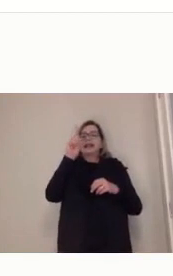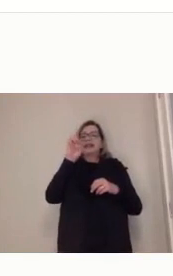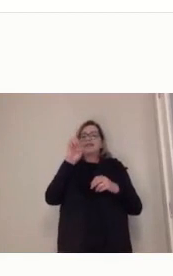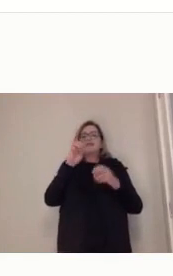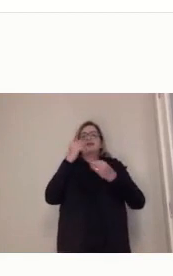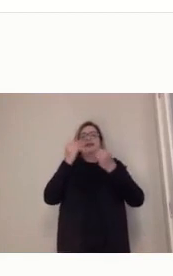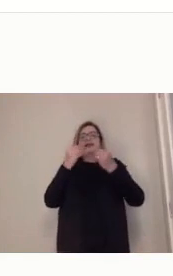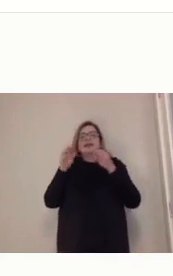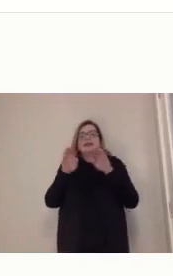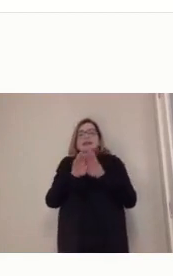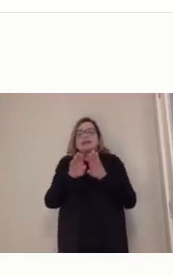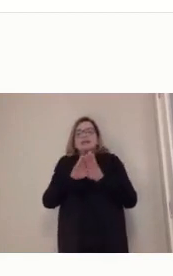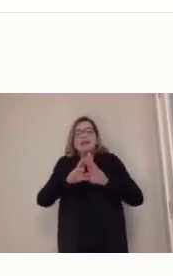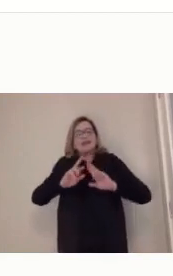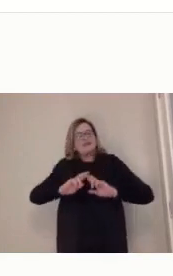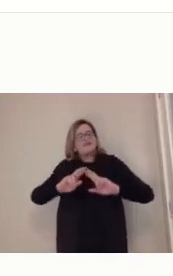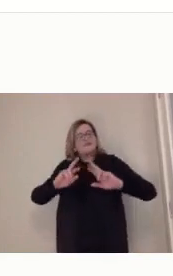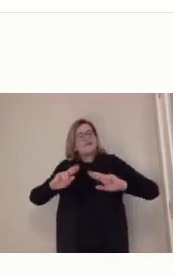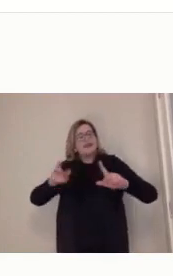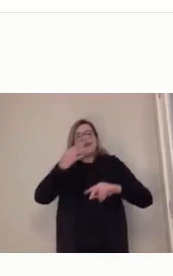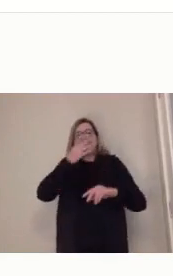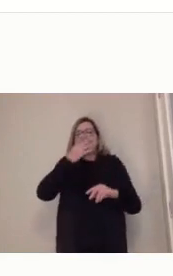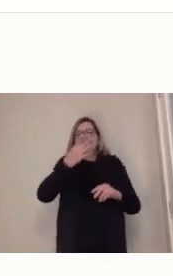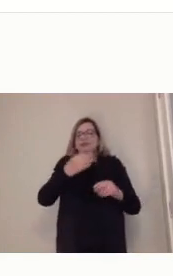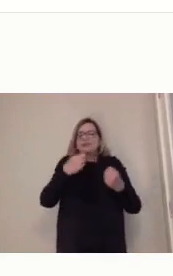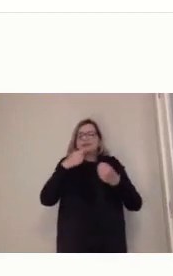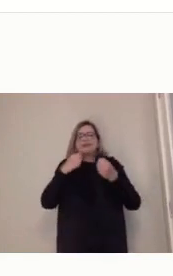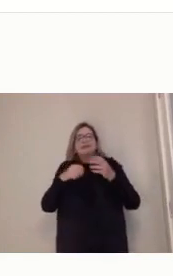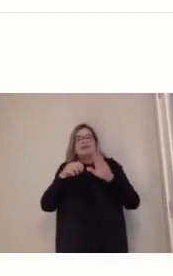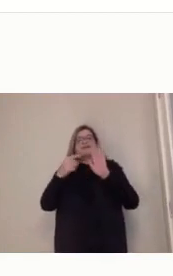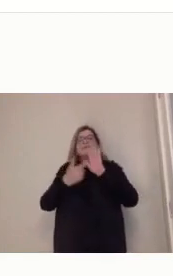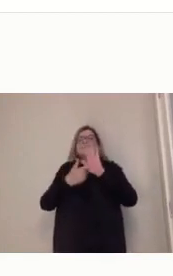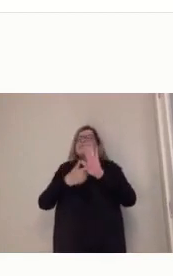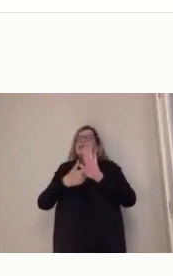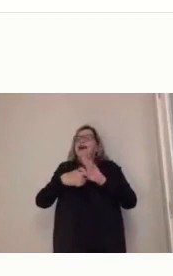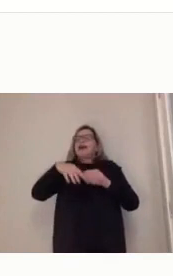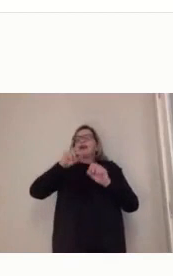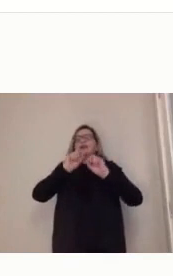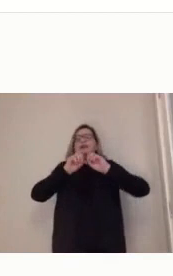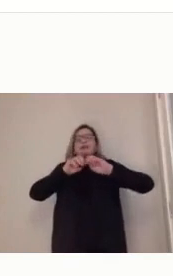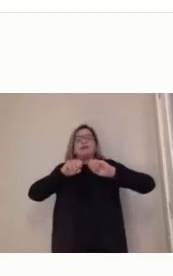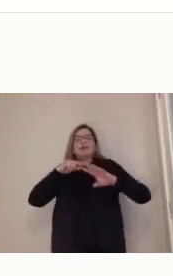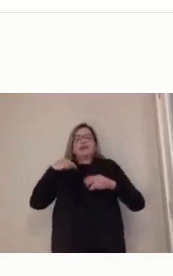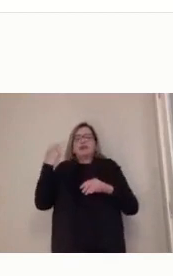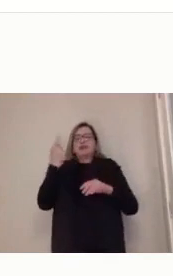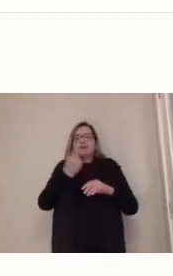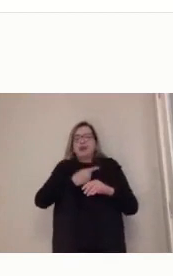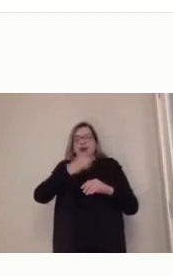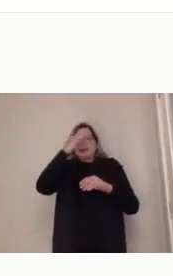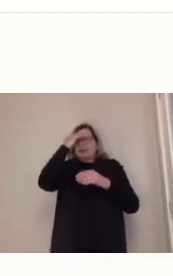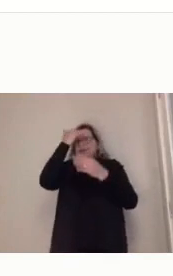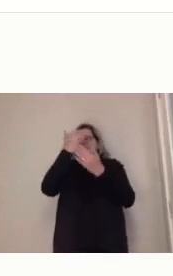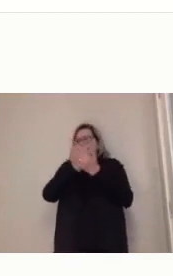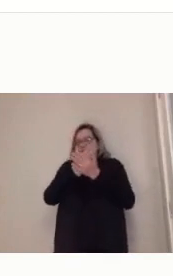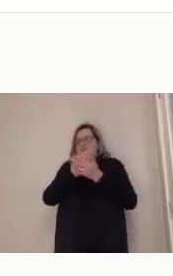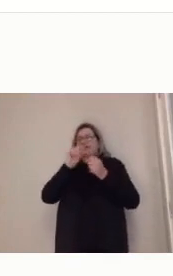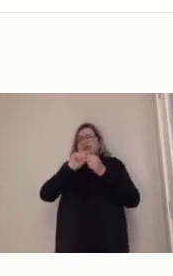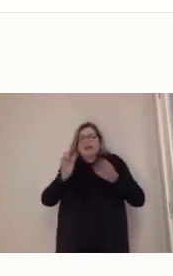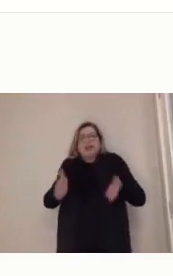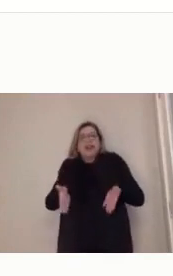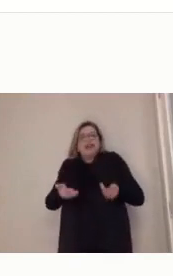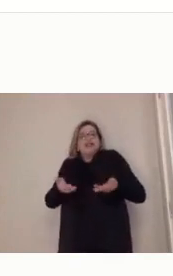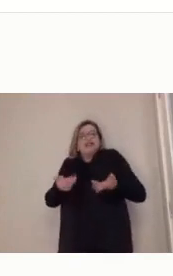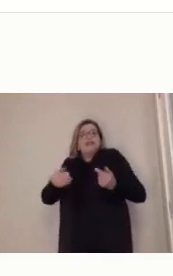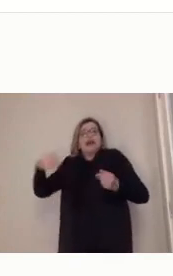Essa educação em que a gente acredita que é propulsora de novas formas de aprendizagem. Então, muitas vezes